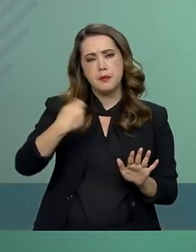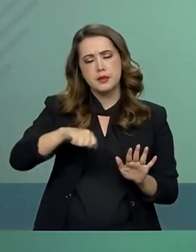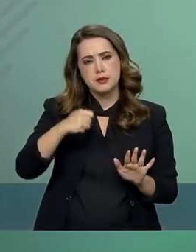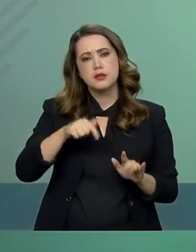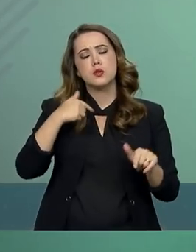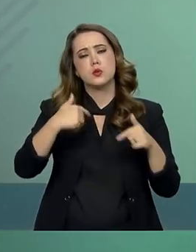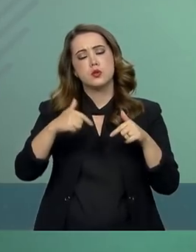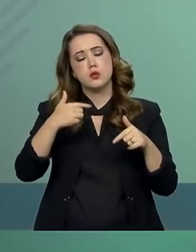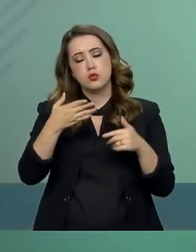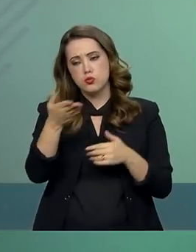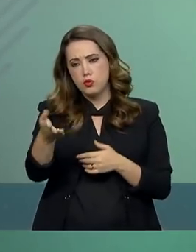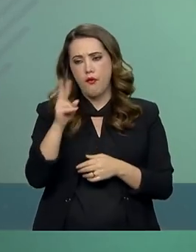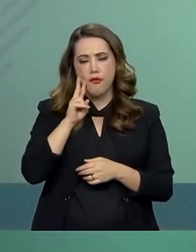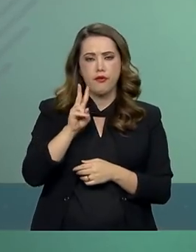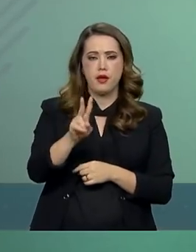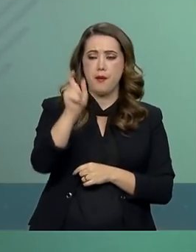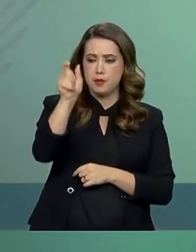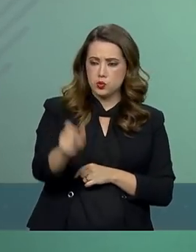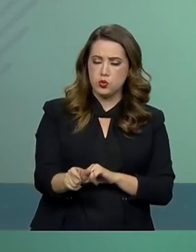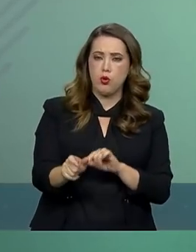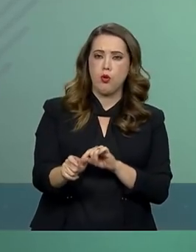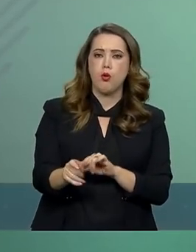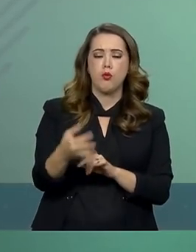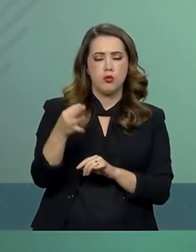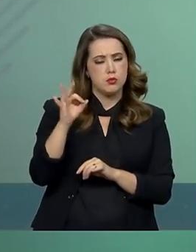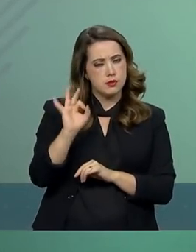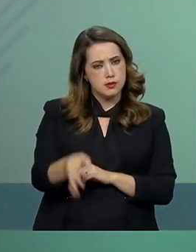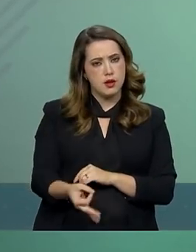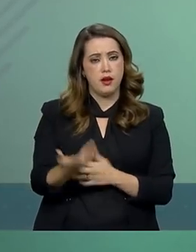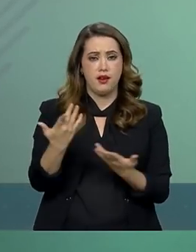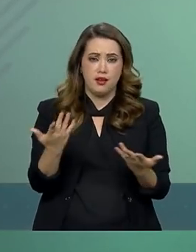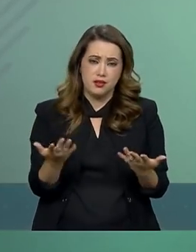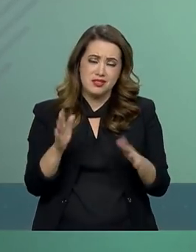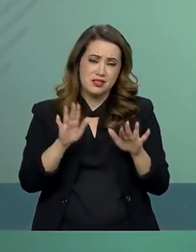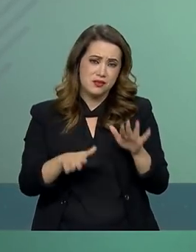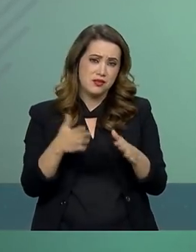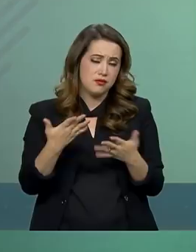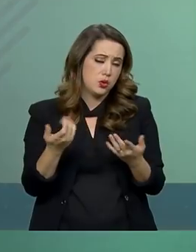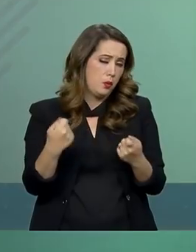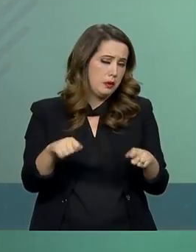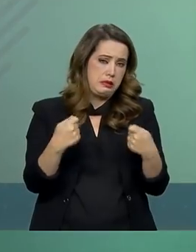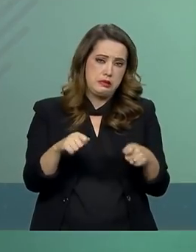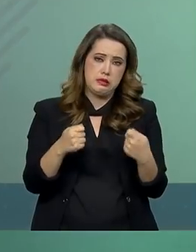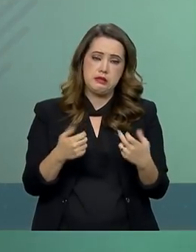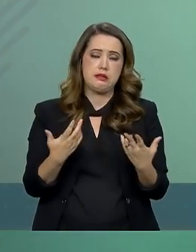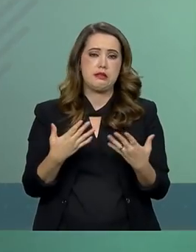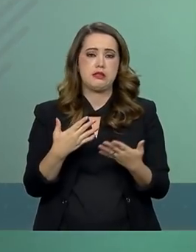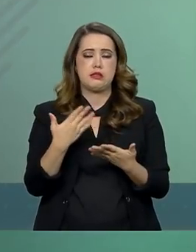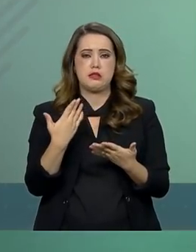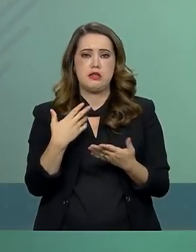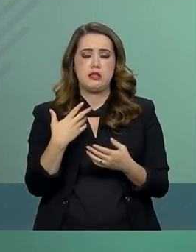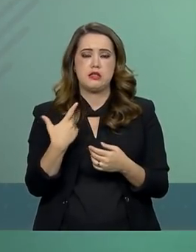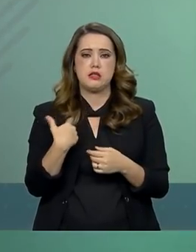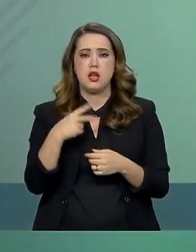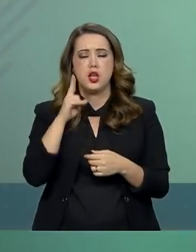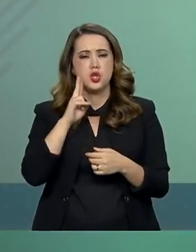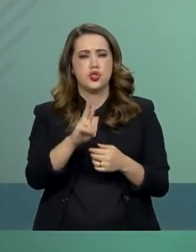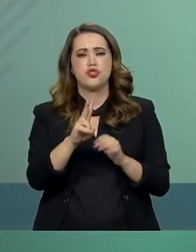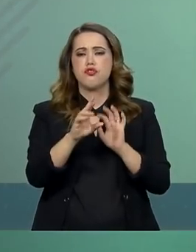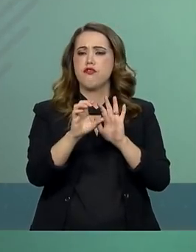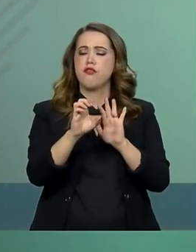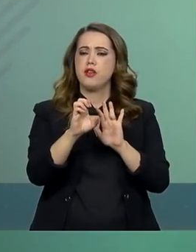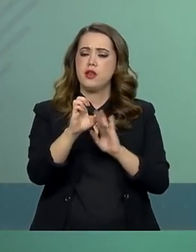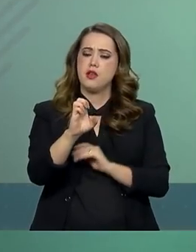Assim, dispensar o exame, que é muito custoso, está alinhado com esses propósitos.